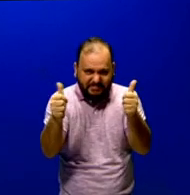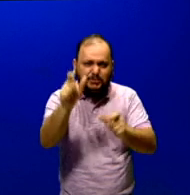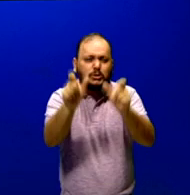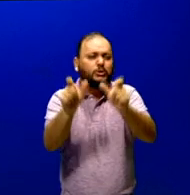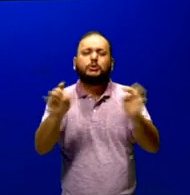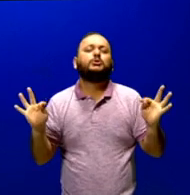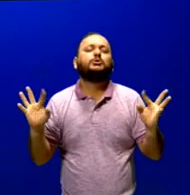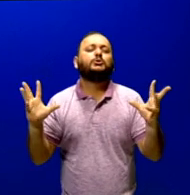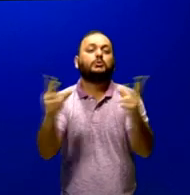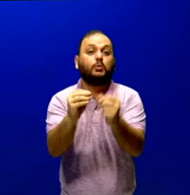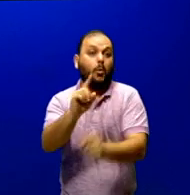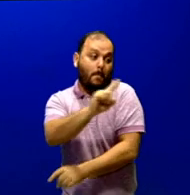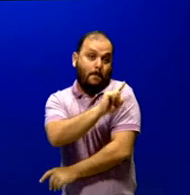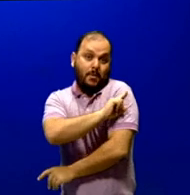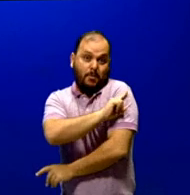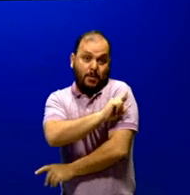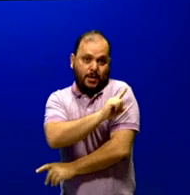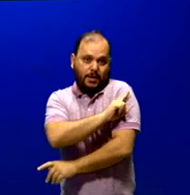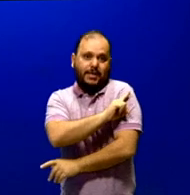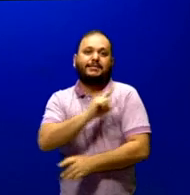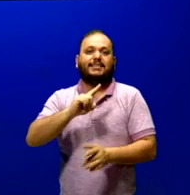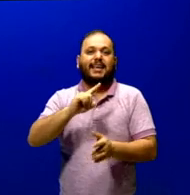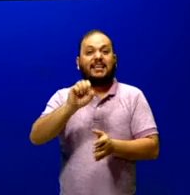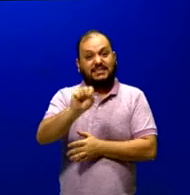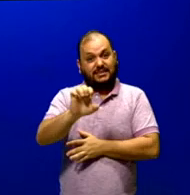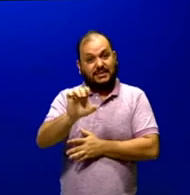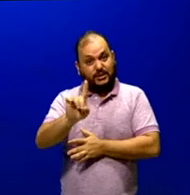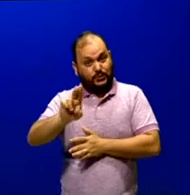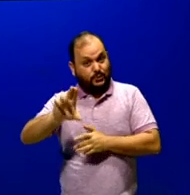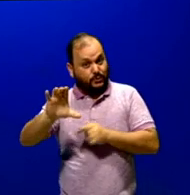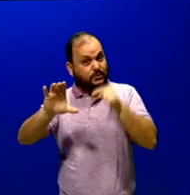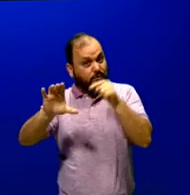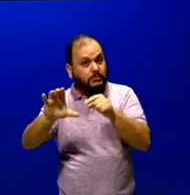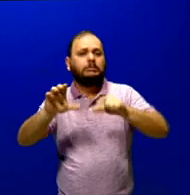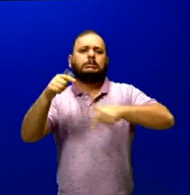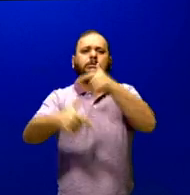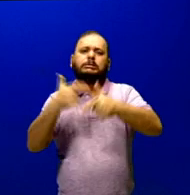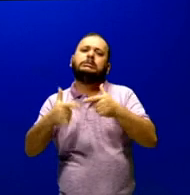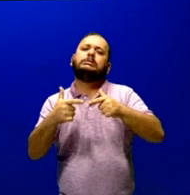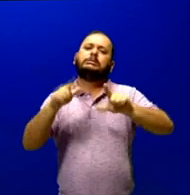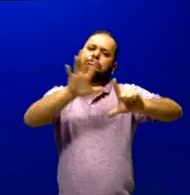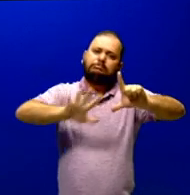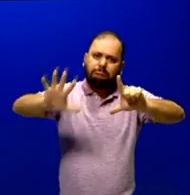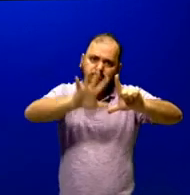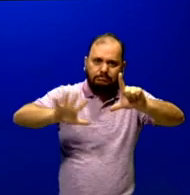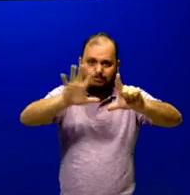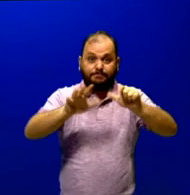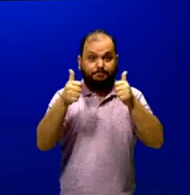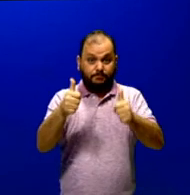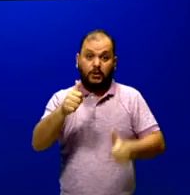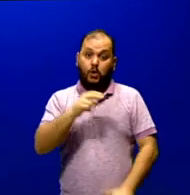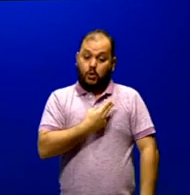inglesa para a primeira série do ensino médio da rede estadual de Goiás. Esse é o projeto Seduque em Ação e eu sou a teacher Ana